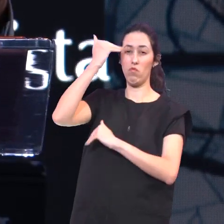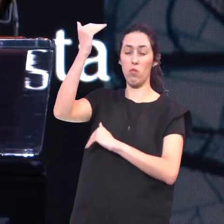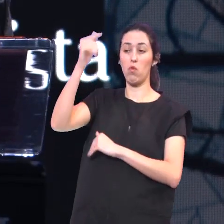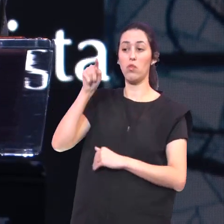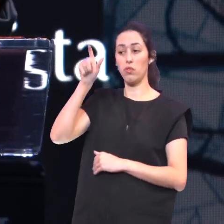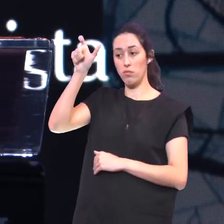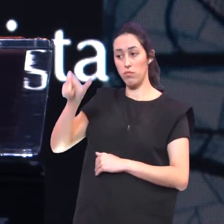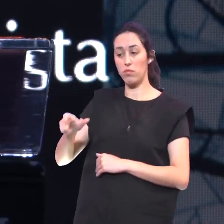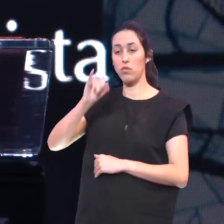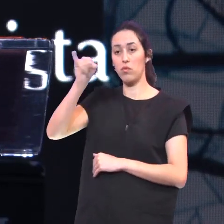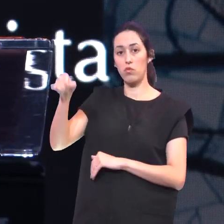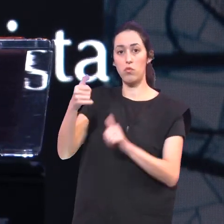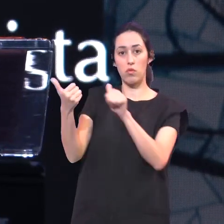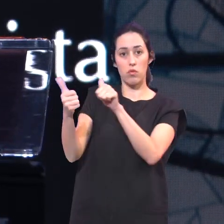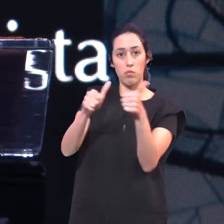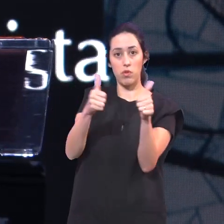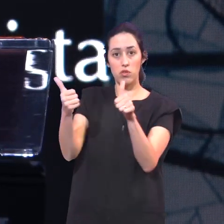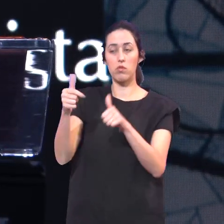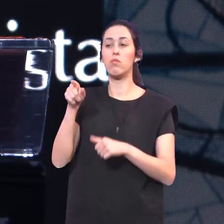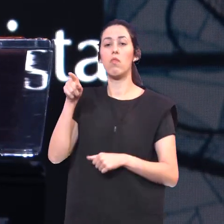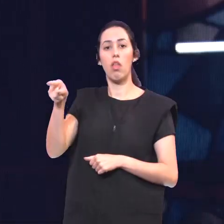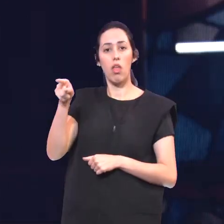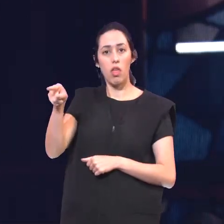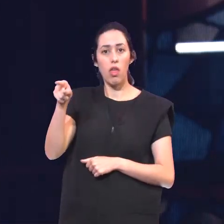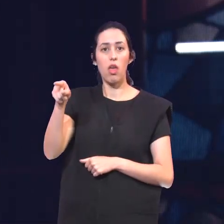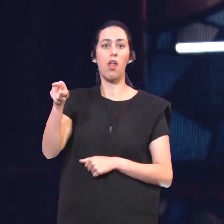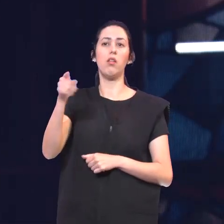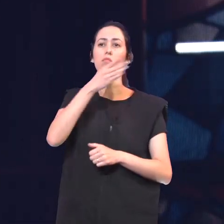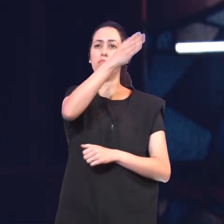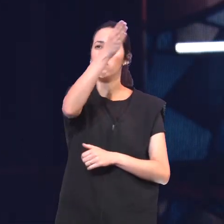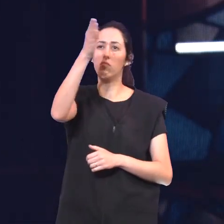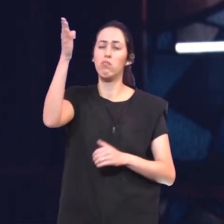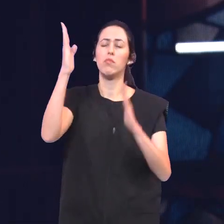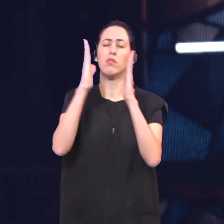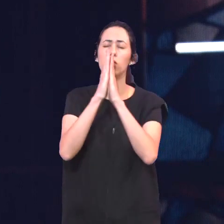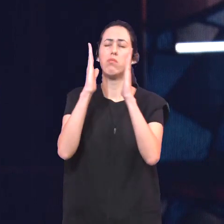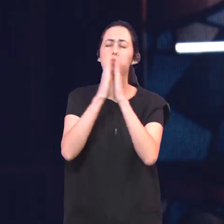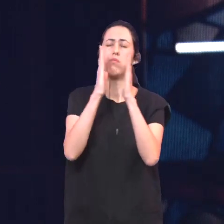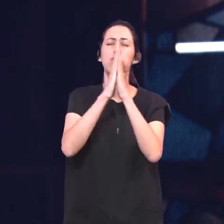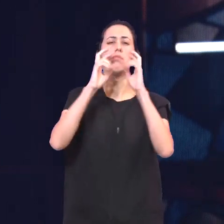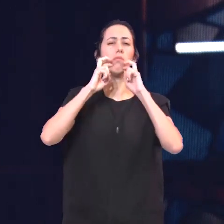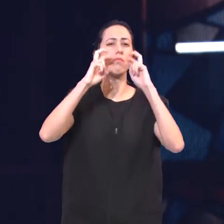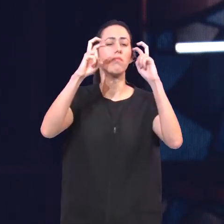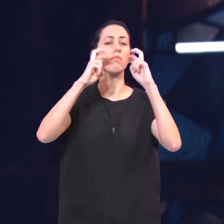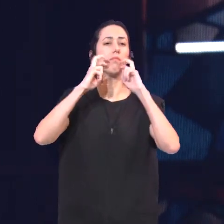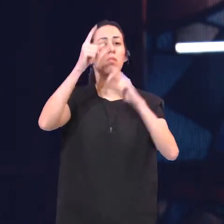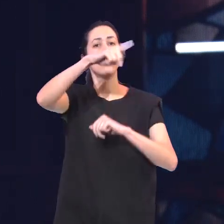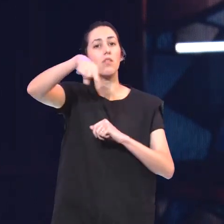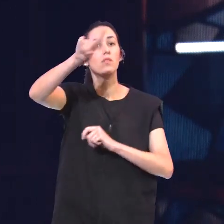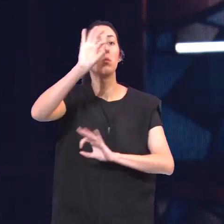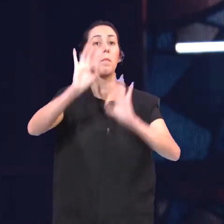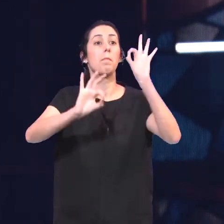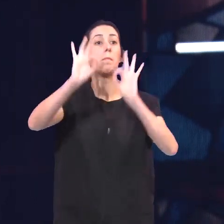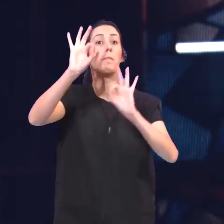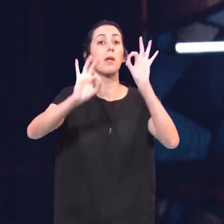voz que clama no deserto Dizendo Preparai o caminho do Senhor